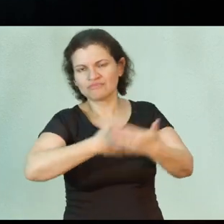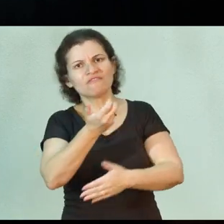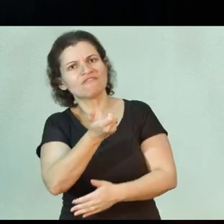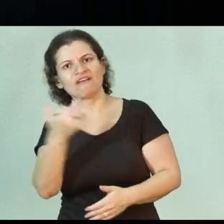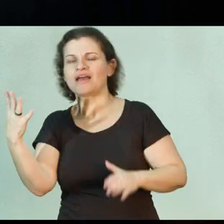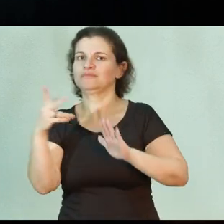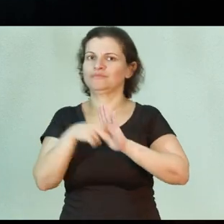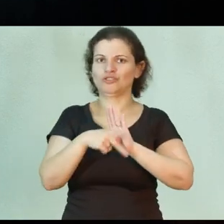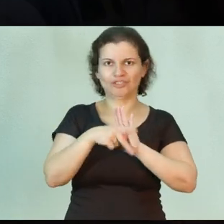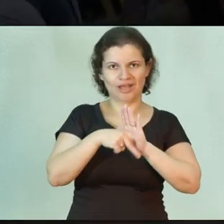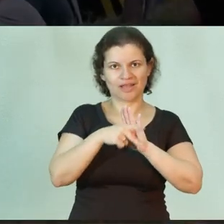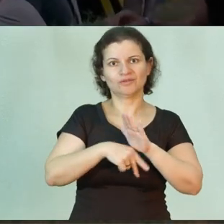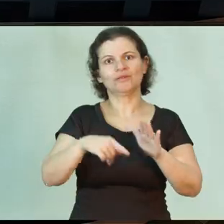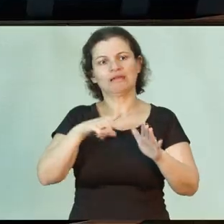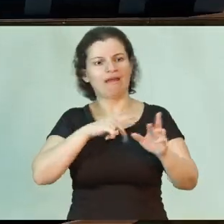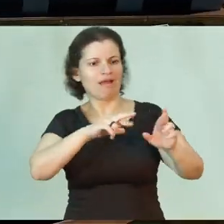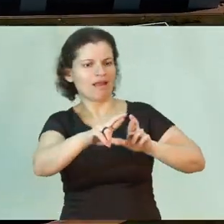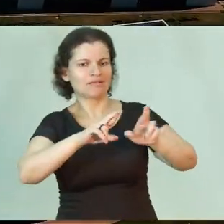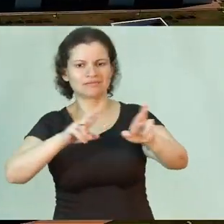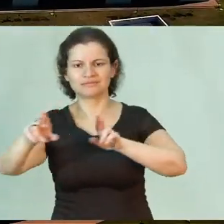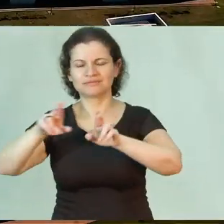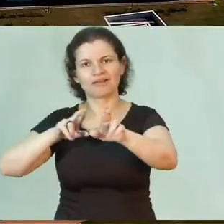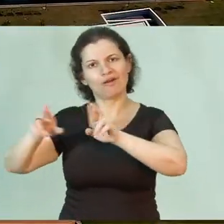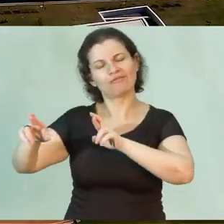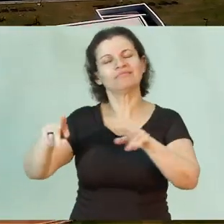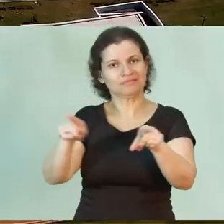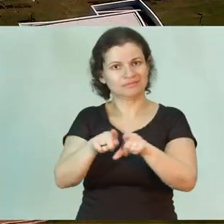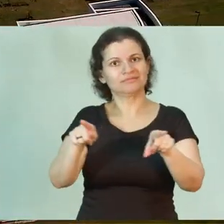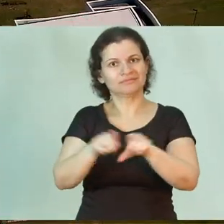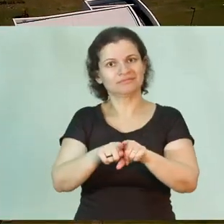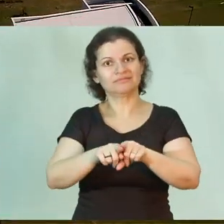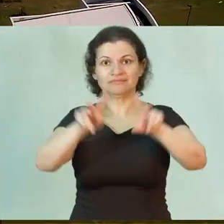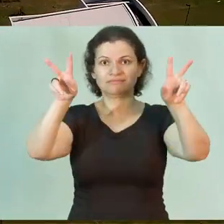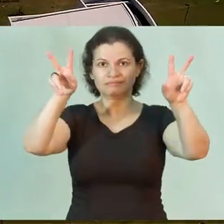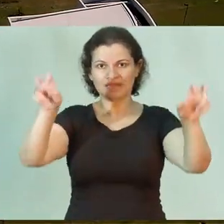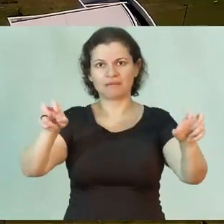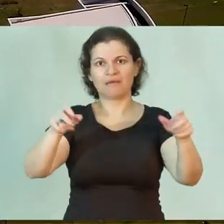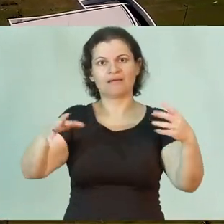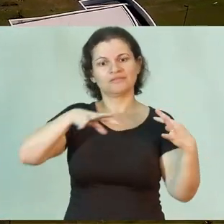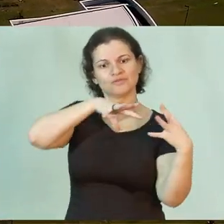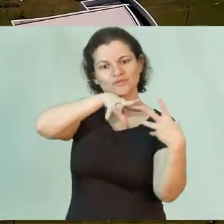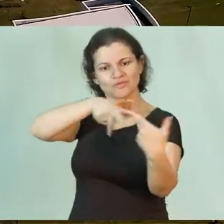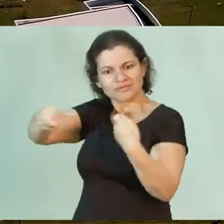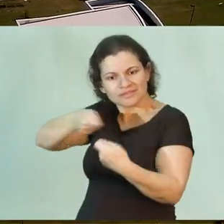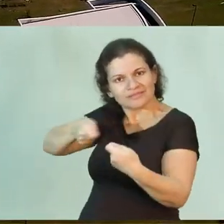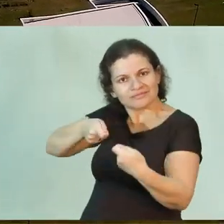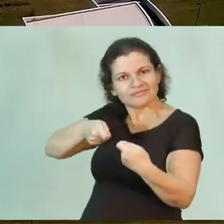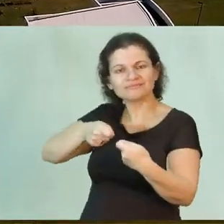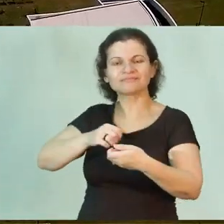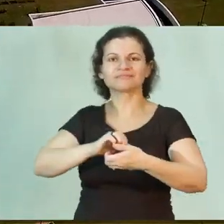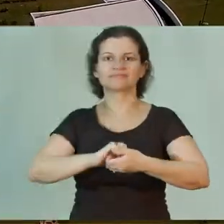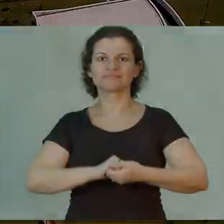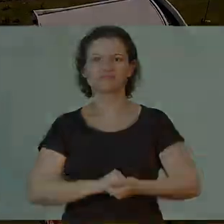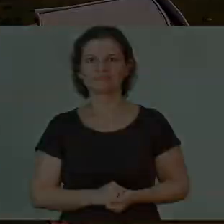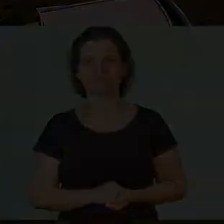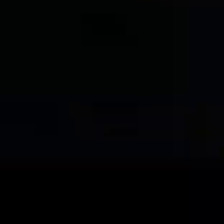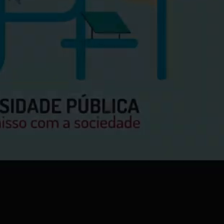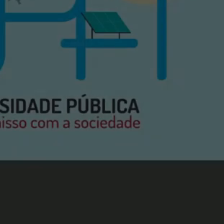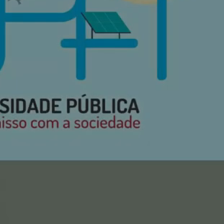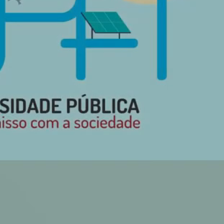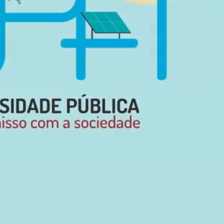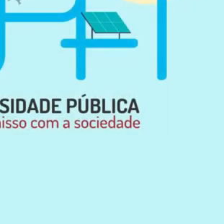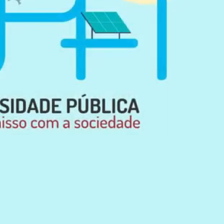projetos que têm uma relação muito grande, inclusive, com o nosso tema de sustentabilidade. A